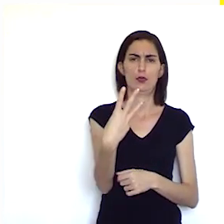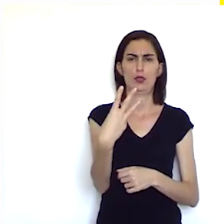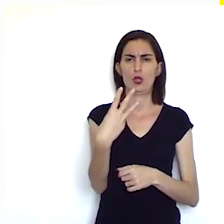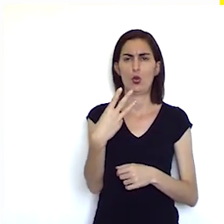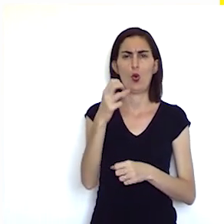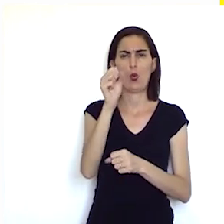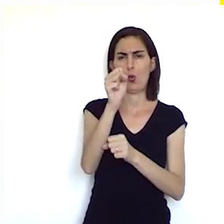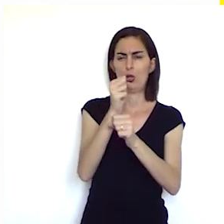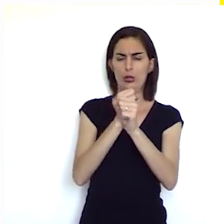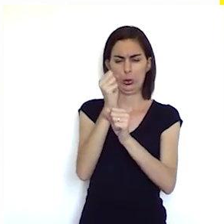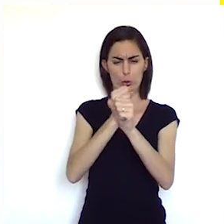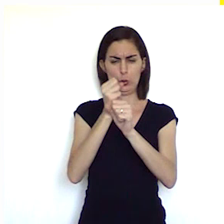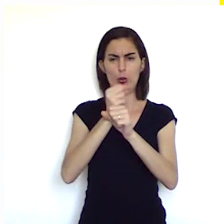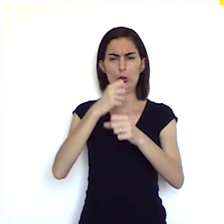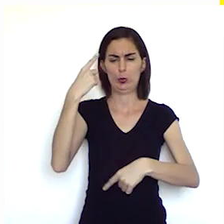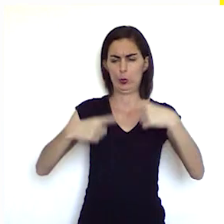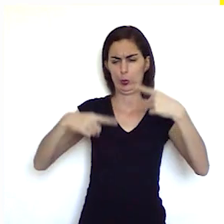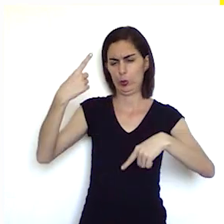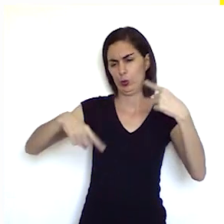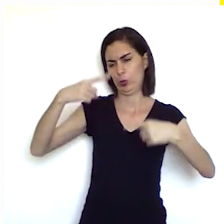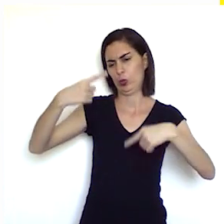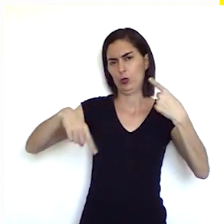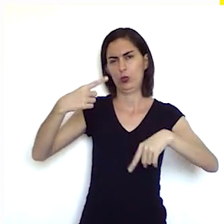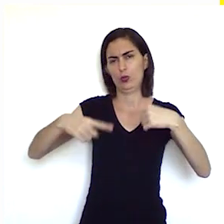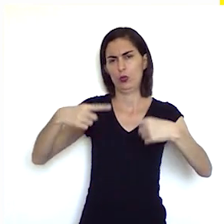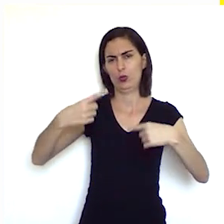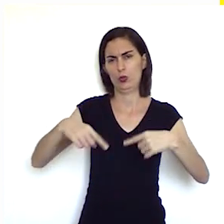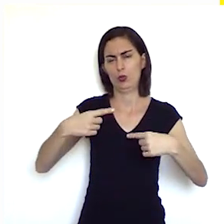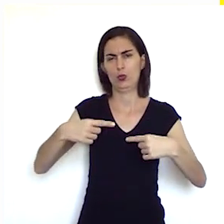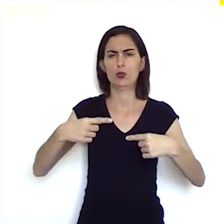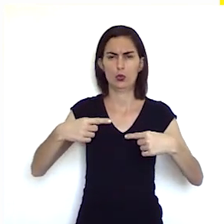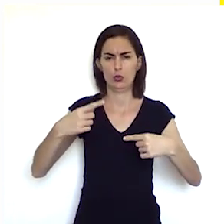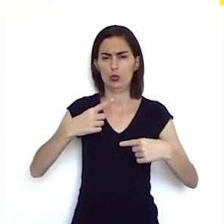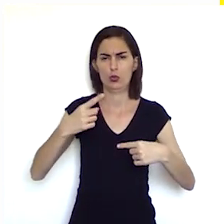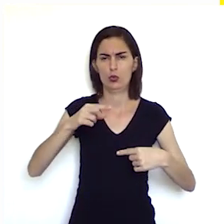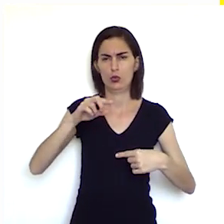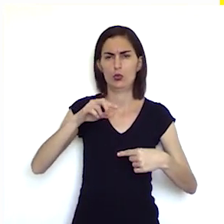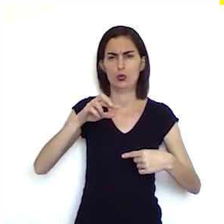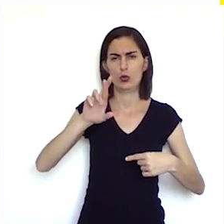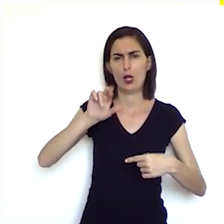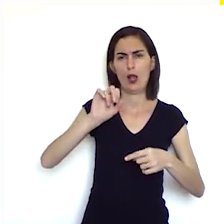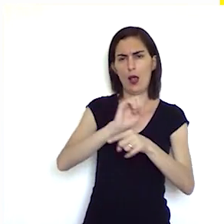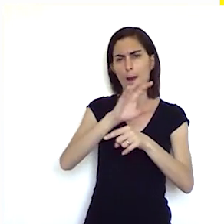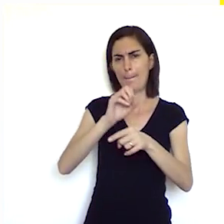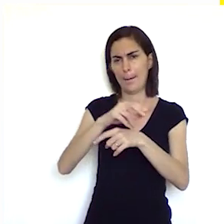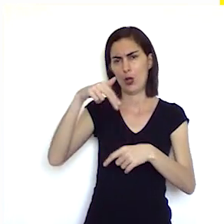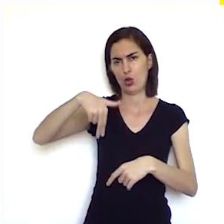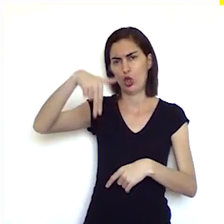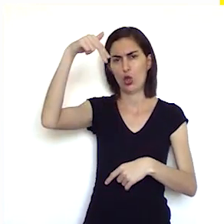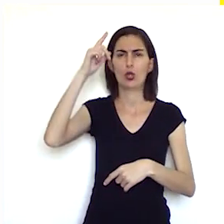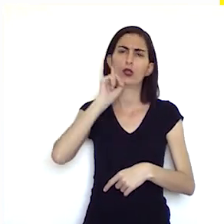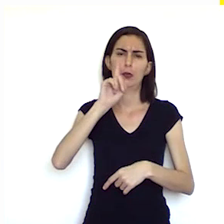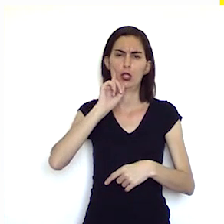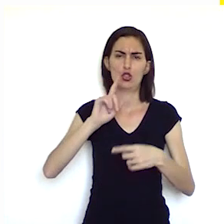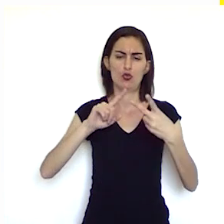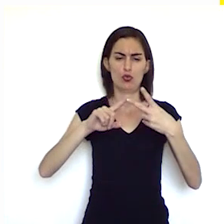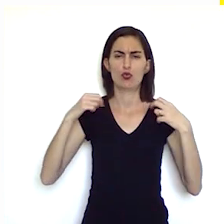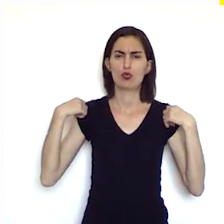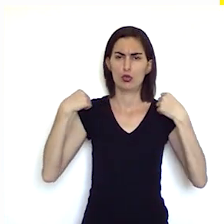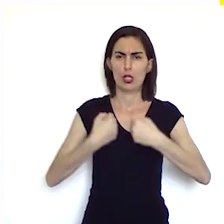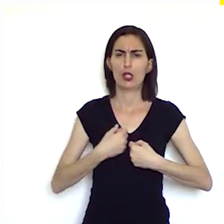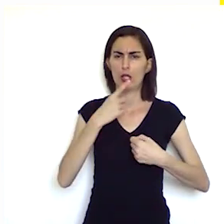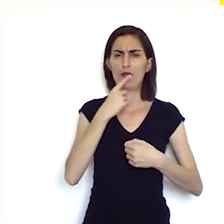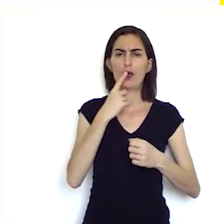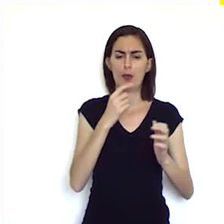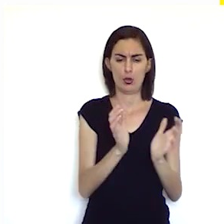8 anos de conflitos entre os insurretos rebeldes norte-americanos e os jaquetas vermelhas que eram o nome dado